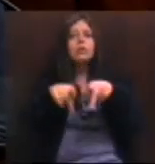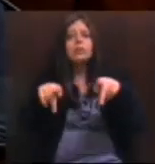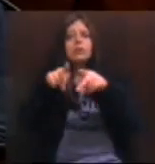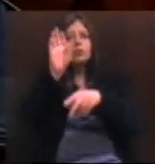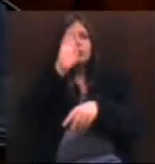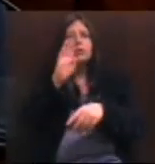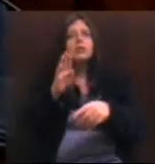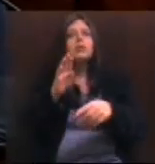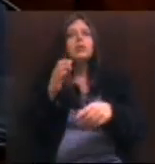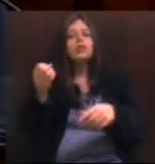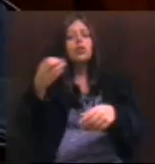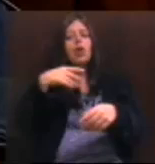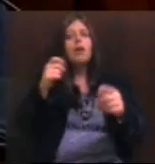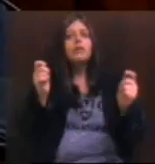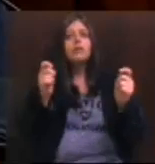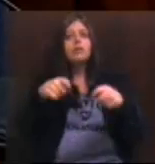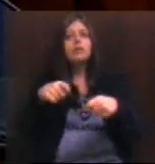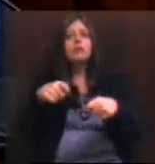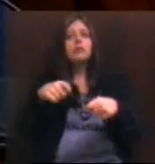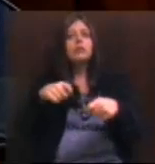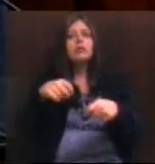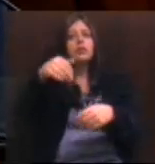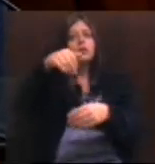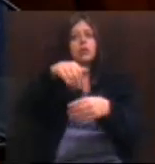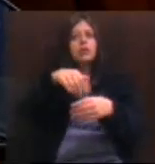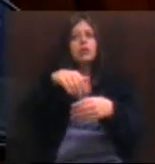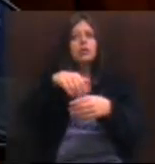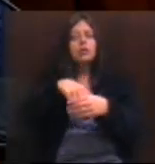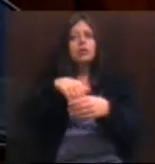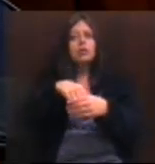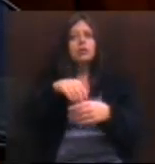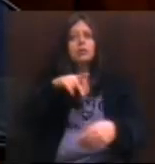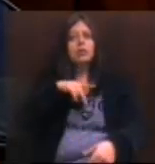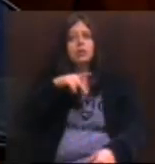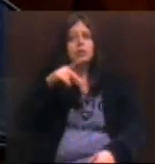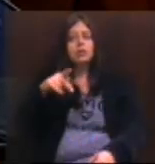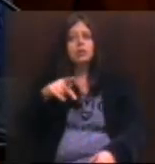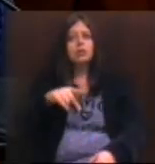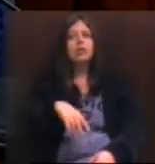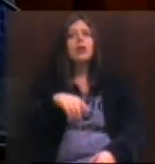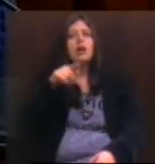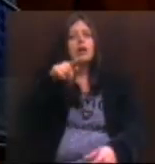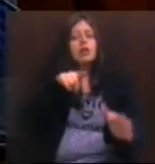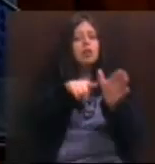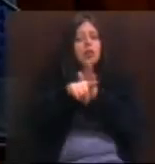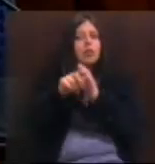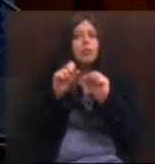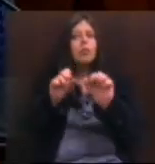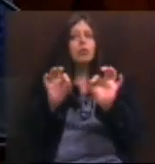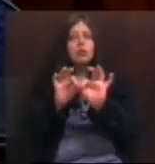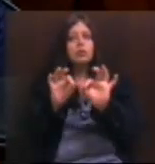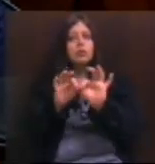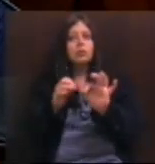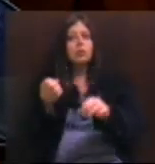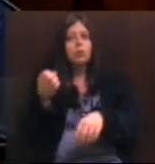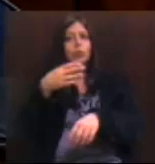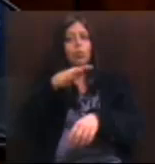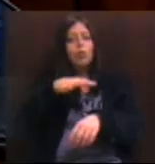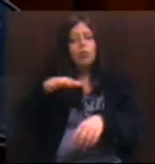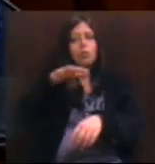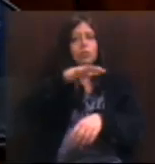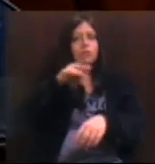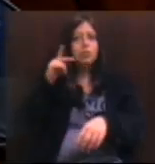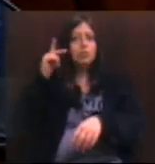possibilidade de novas eleições presidenciais. E essa consulta pode ser feita com um novo campo